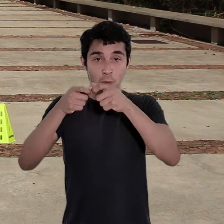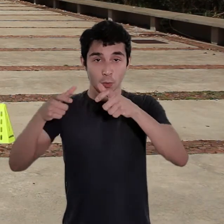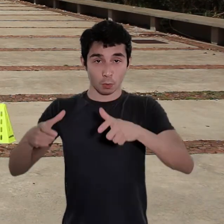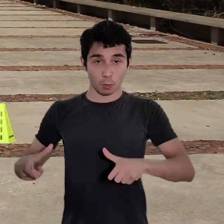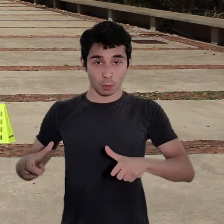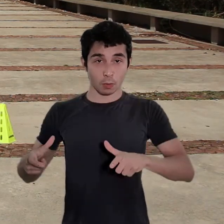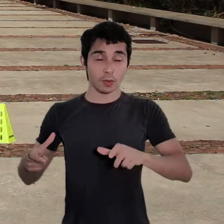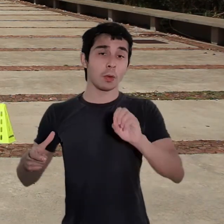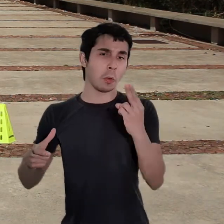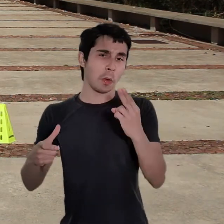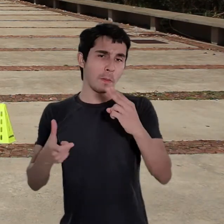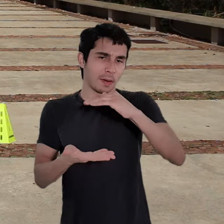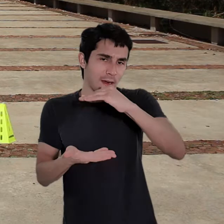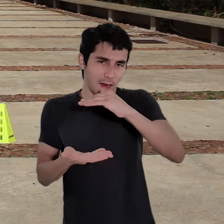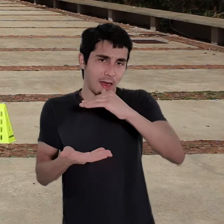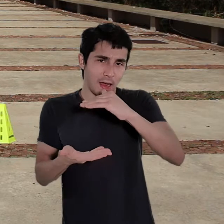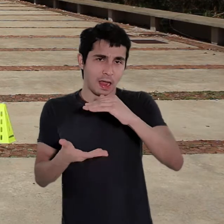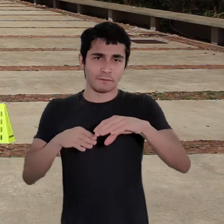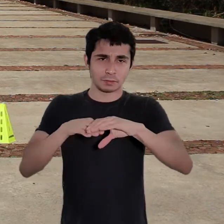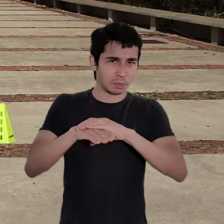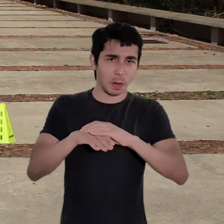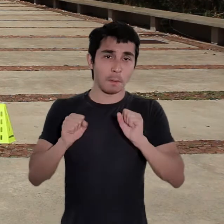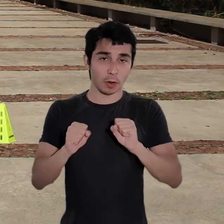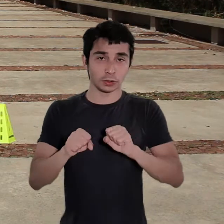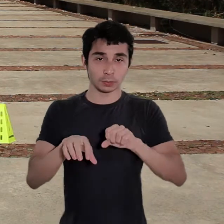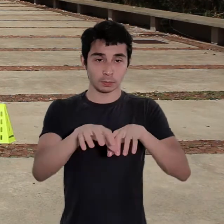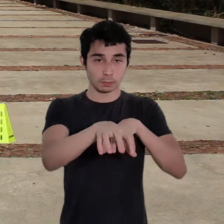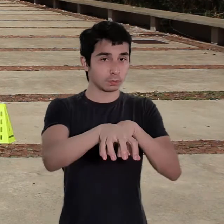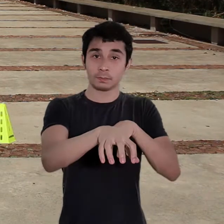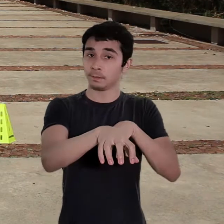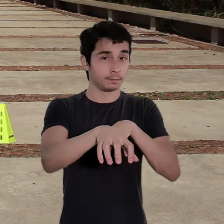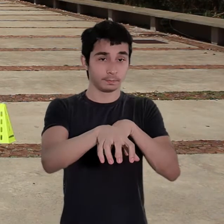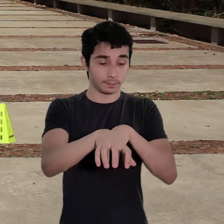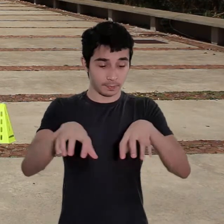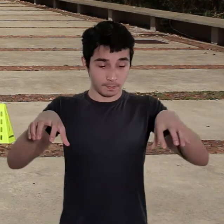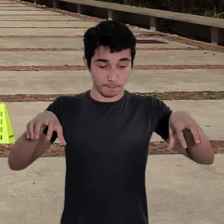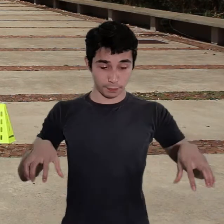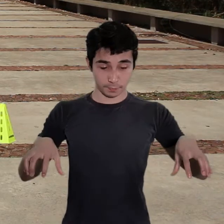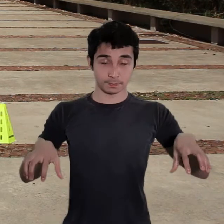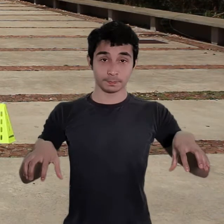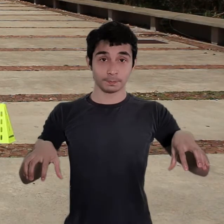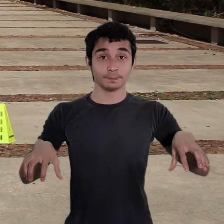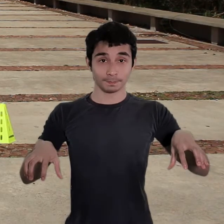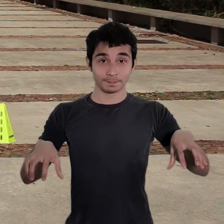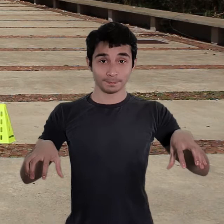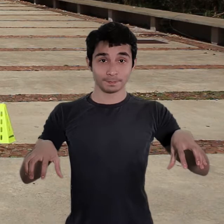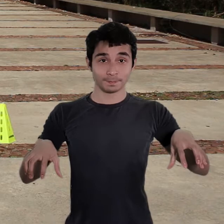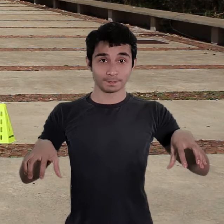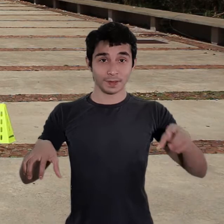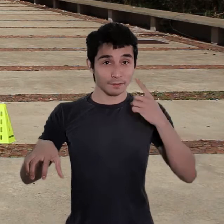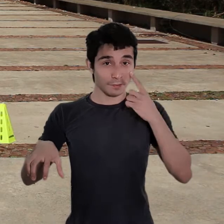material que estiver em casa, pode ser, lembrando, uma garrafa PET. Pode ser um calçado ou outro material. A gente colocou eles alinhados agora,